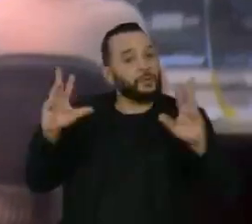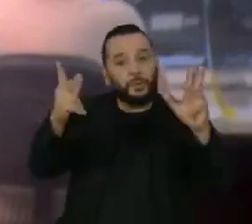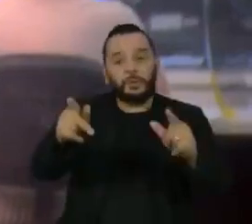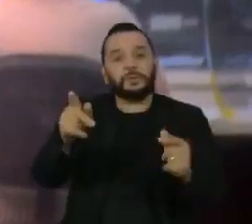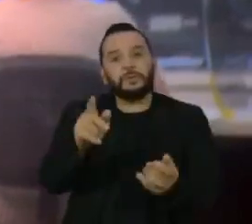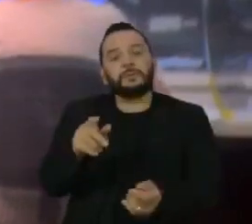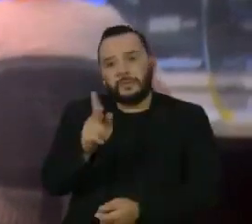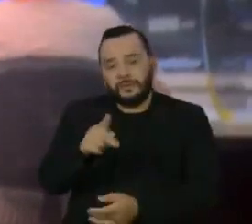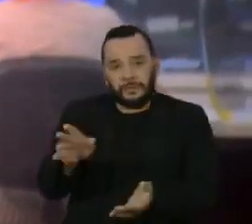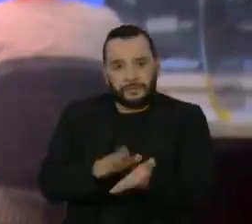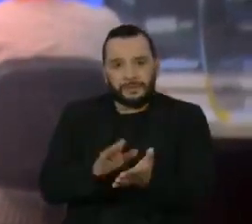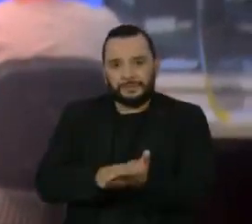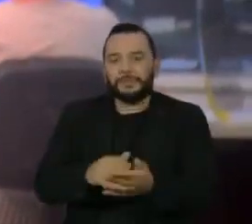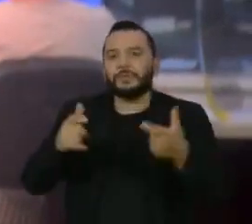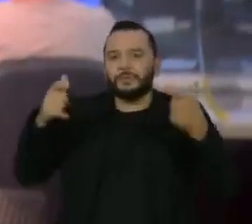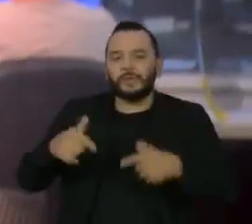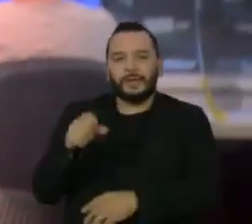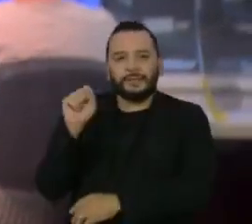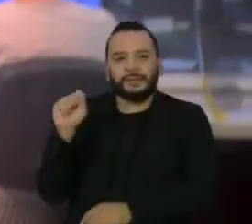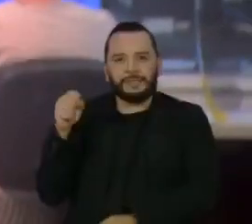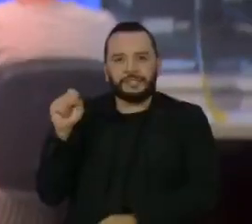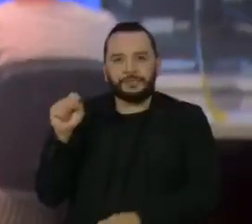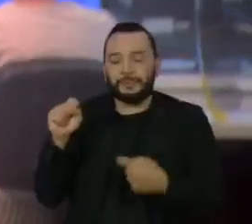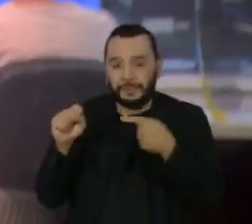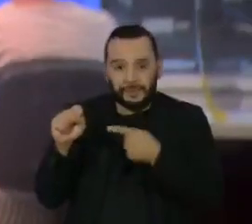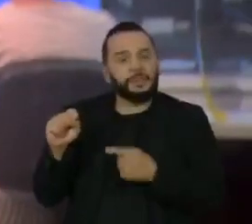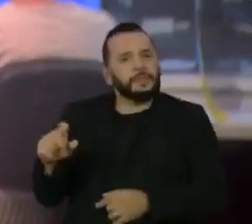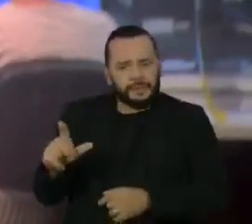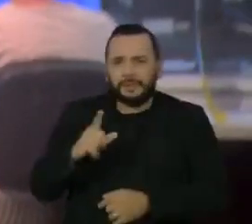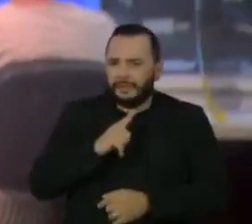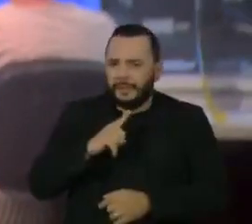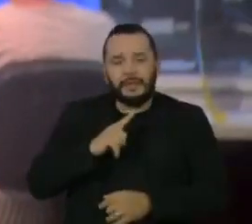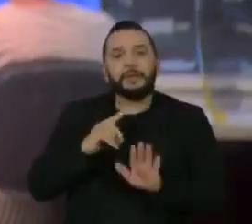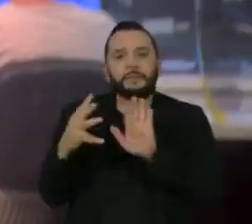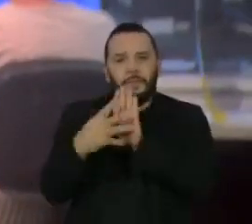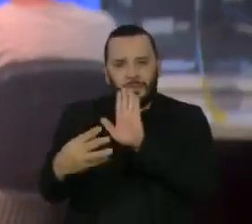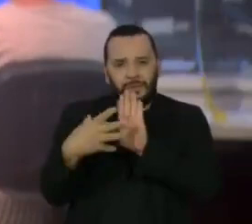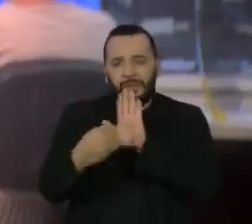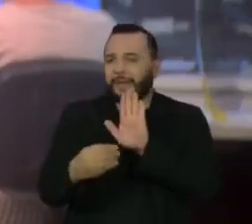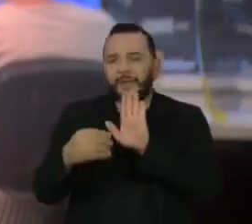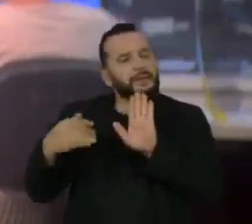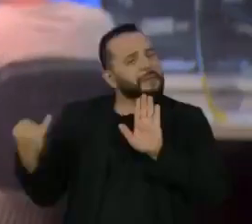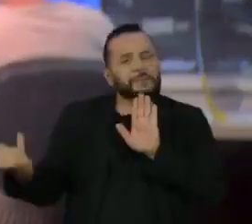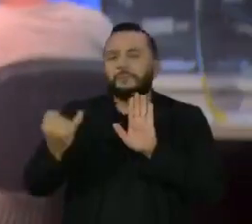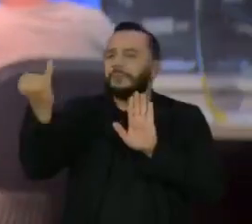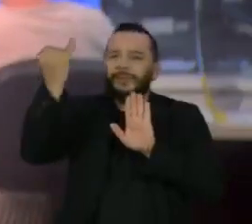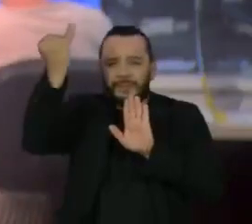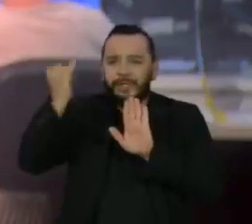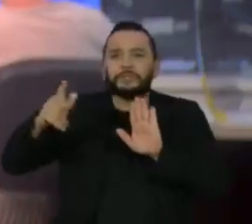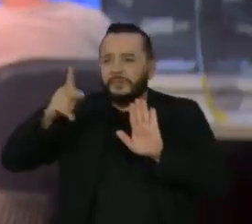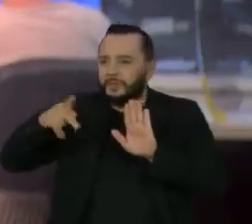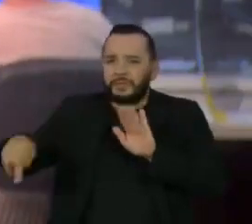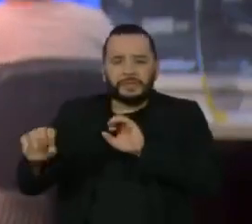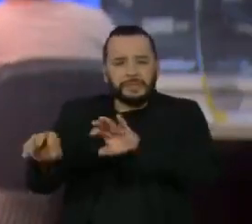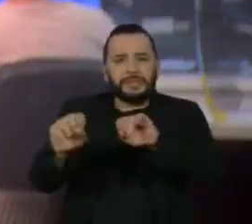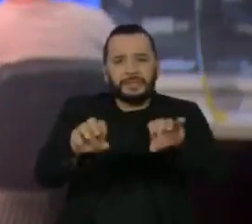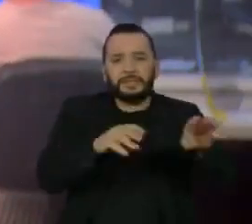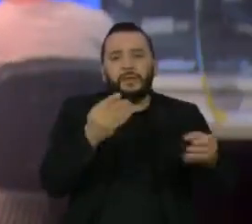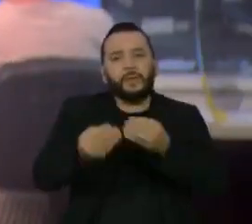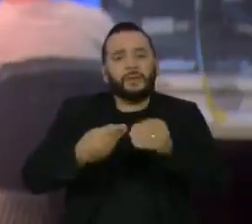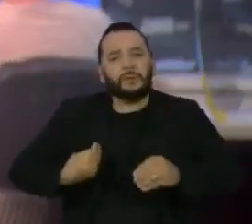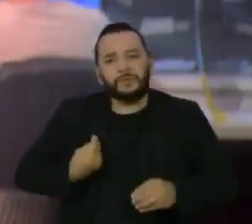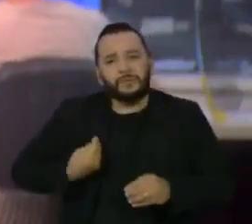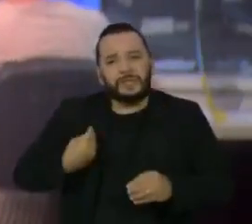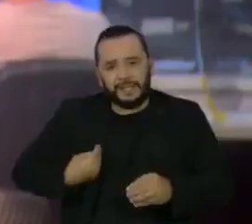E do estado de Sergipe, mais um entre tantos exemplos da importância do educador e como é possível transformar